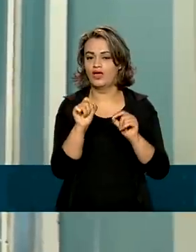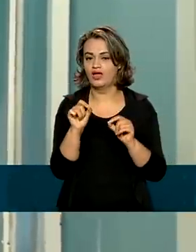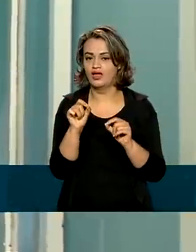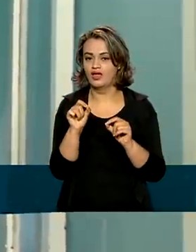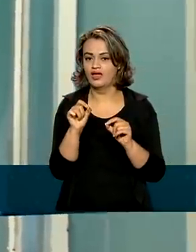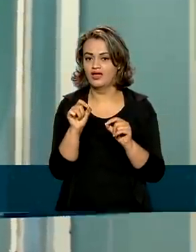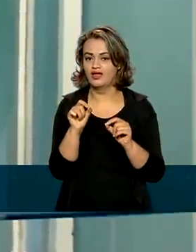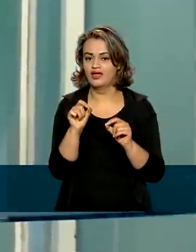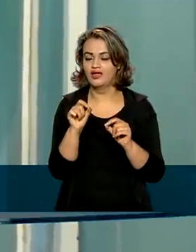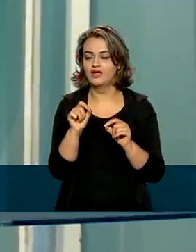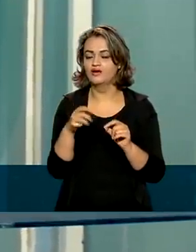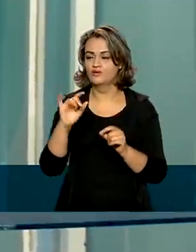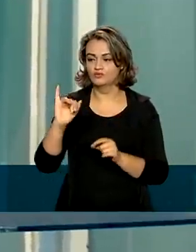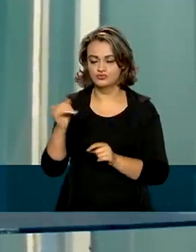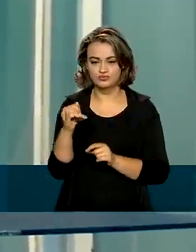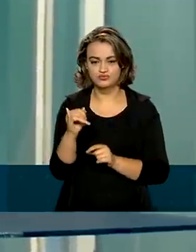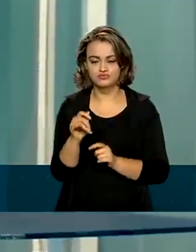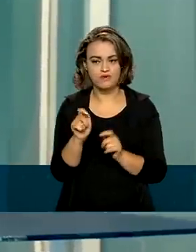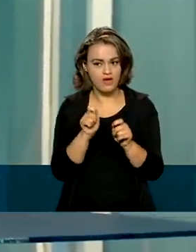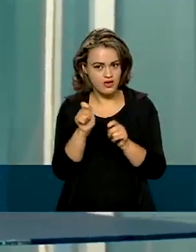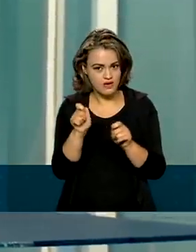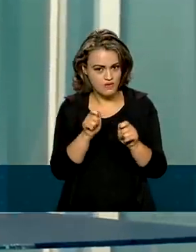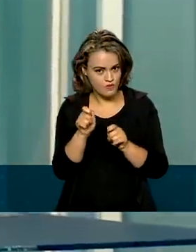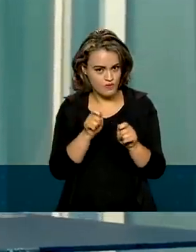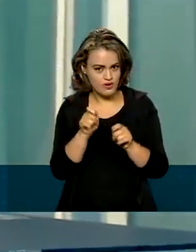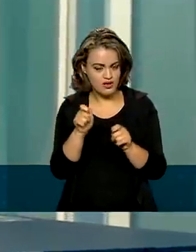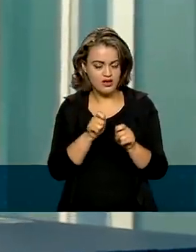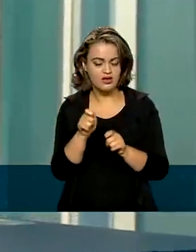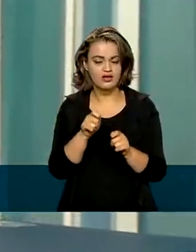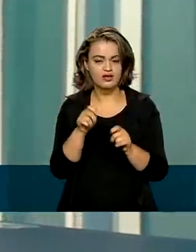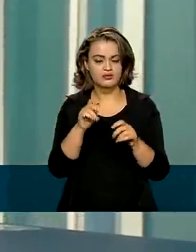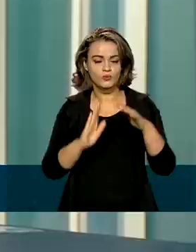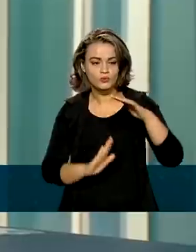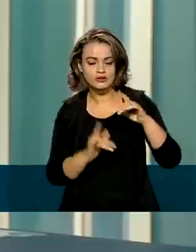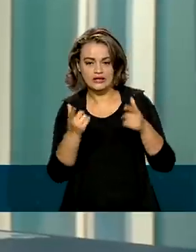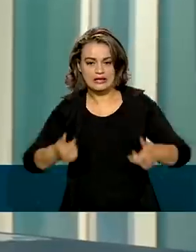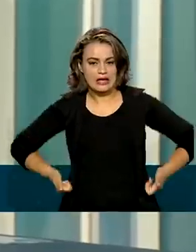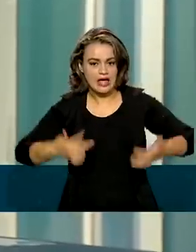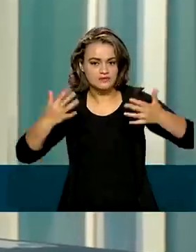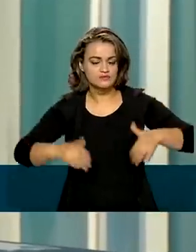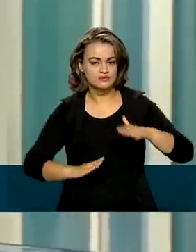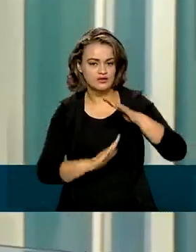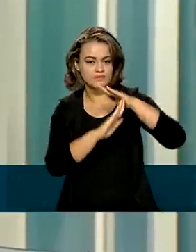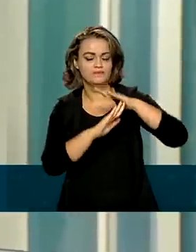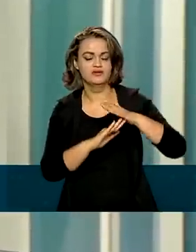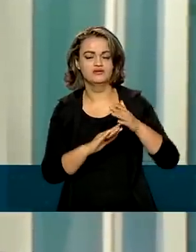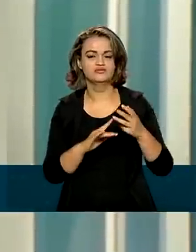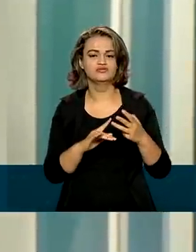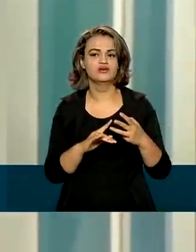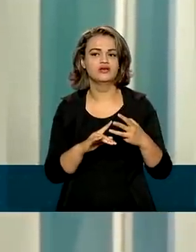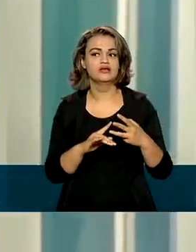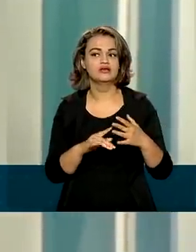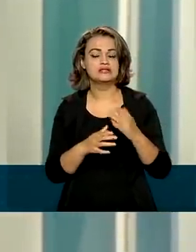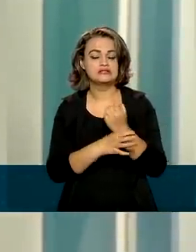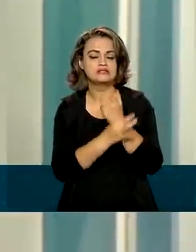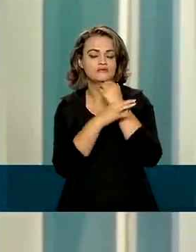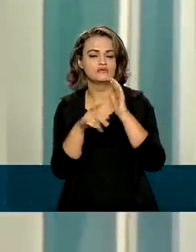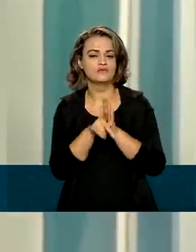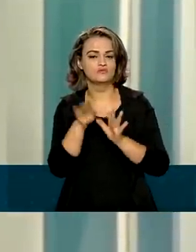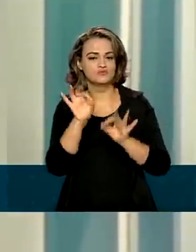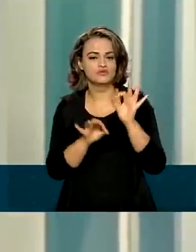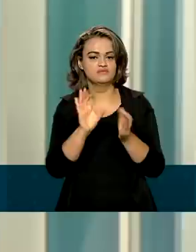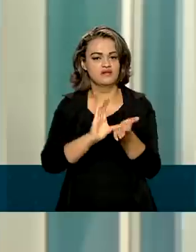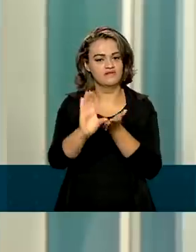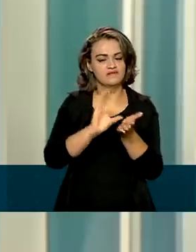isso? Continuar a manter o juro sob disciplina, a âncora fiscal, respeito ao teto de gastos, respeito à disciplina fiscal e segurança jurídica para o